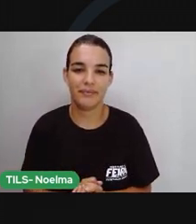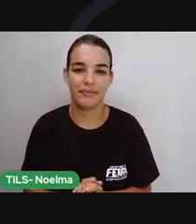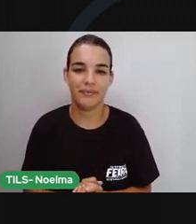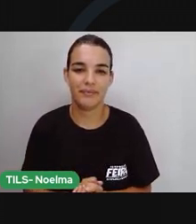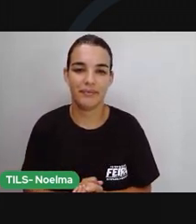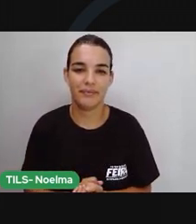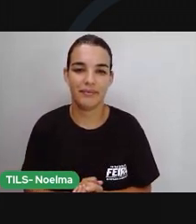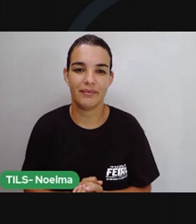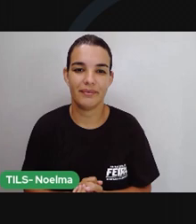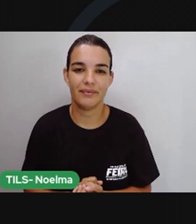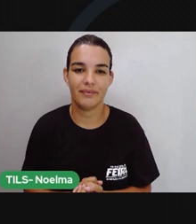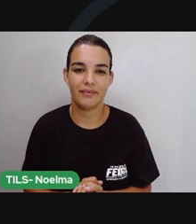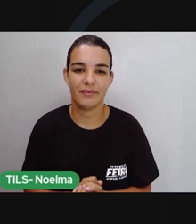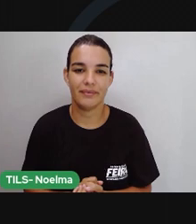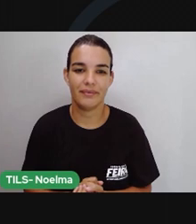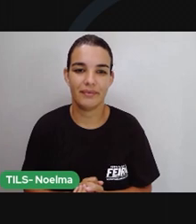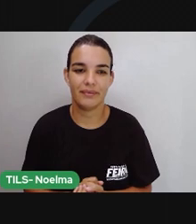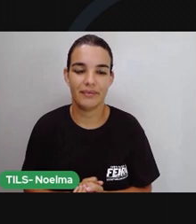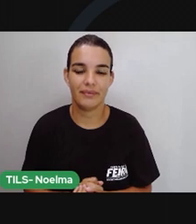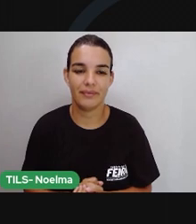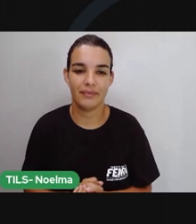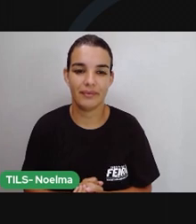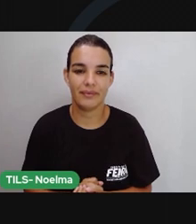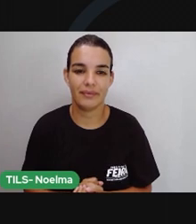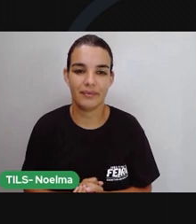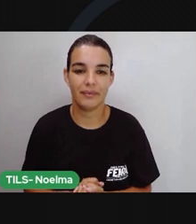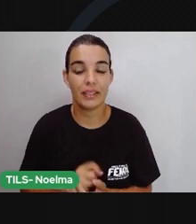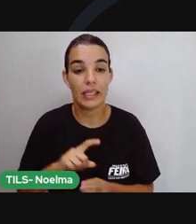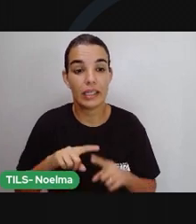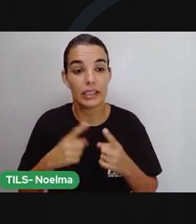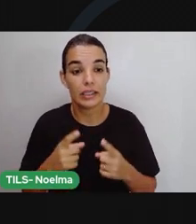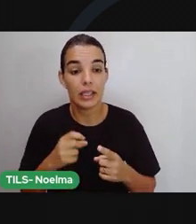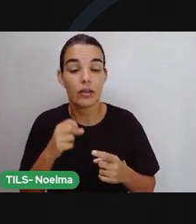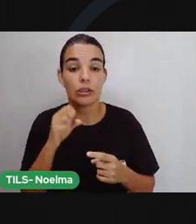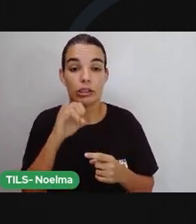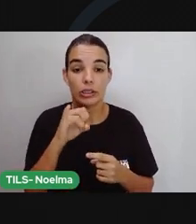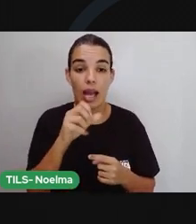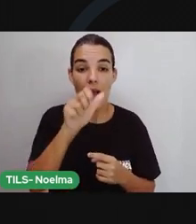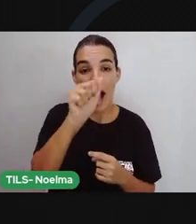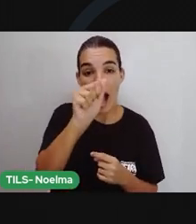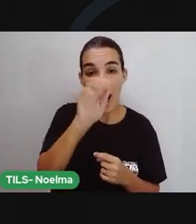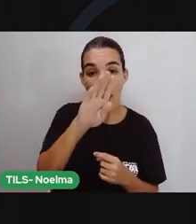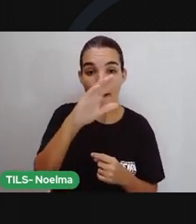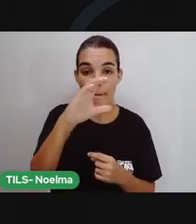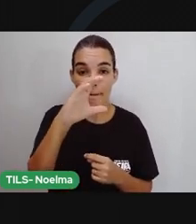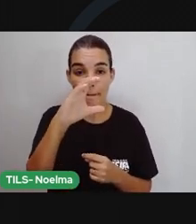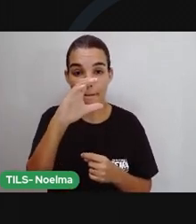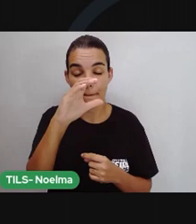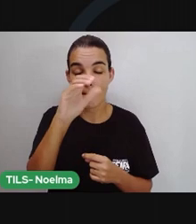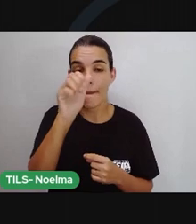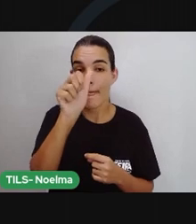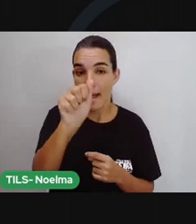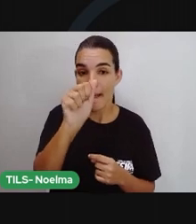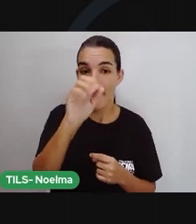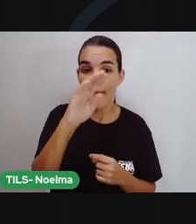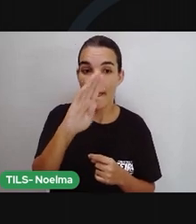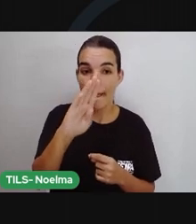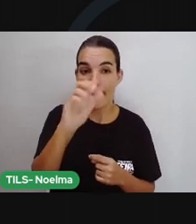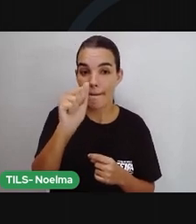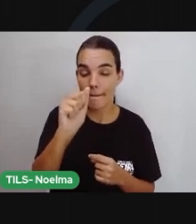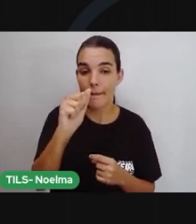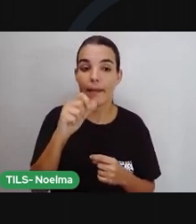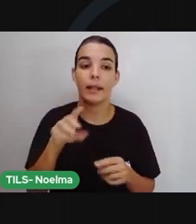As sílabas restantes, que são pronunciadas com menor força e intensidade, são chamadas de sílabas átonas.